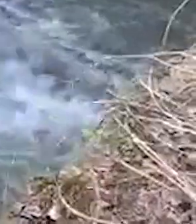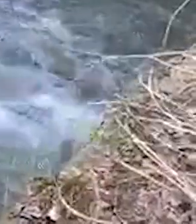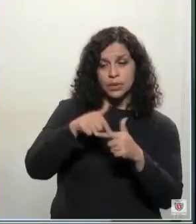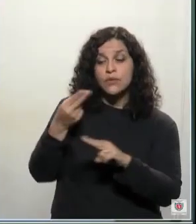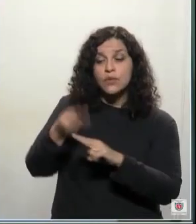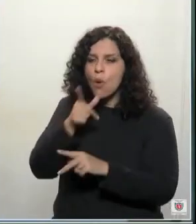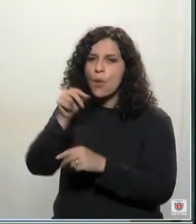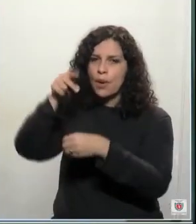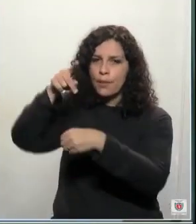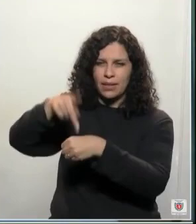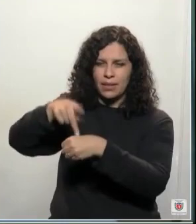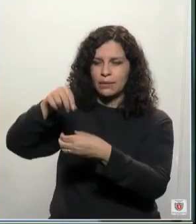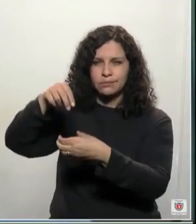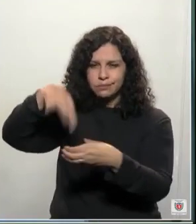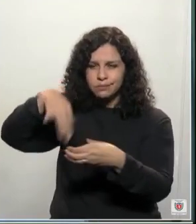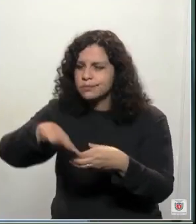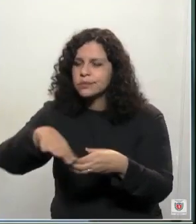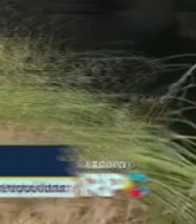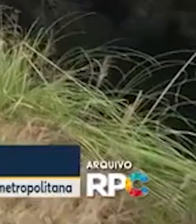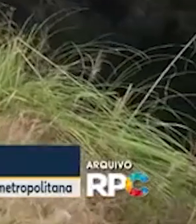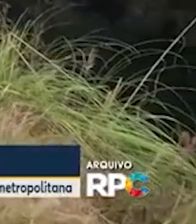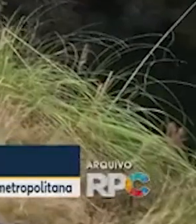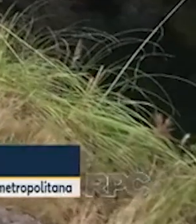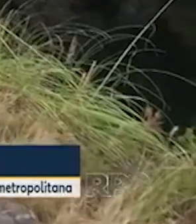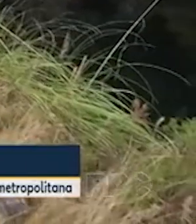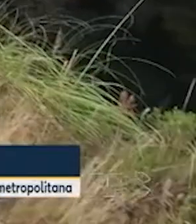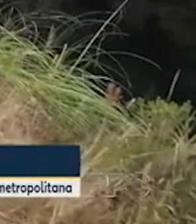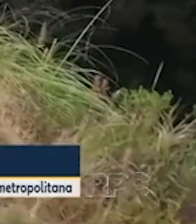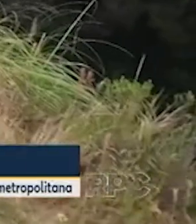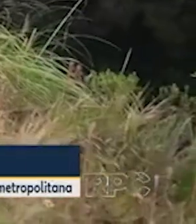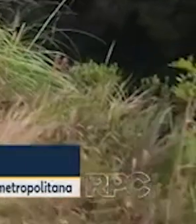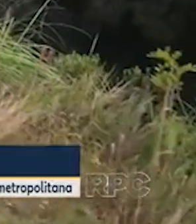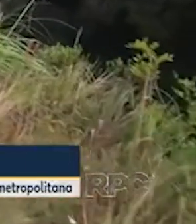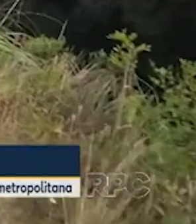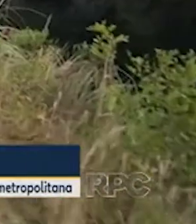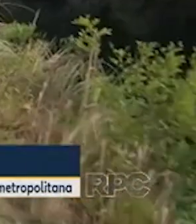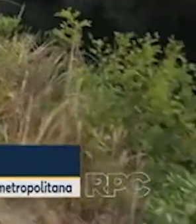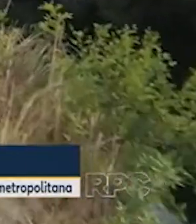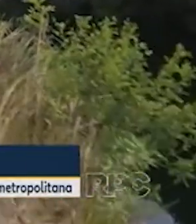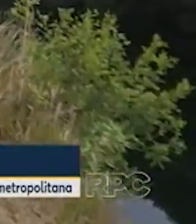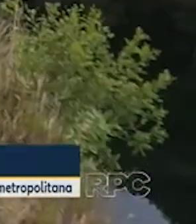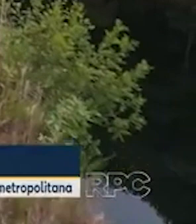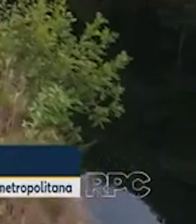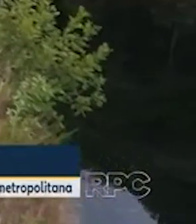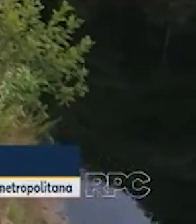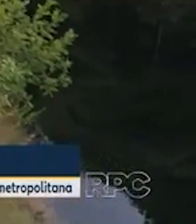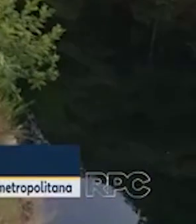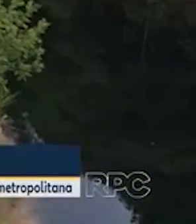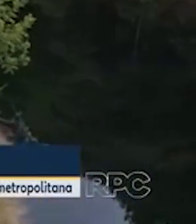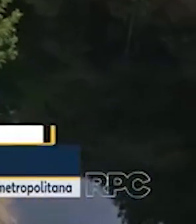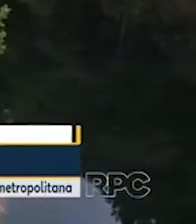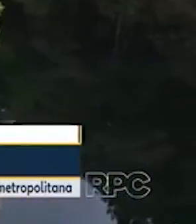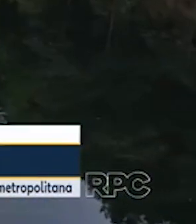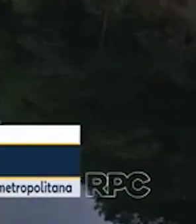vivendo, da estiagem gravíssima que o estado do Paranapassa. A tubulação joga no rio 150 litros por segundo. Segundo a